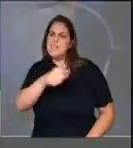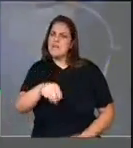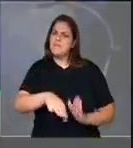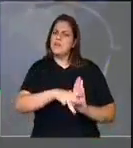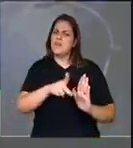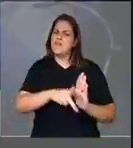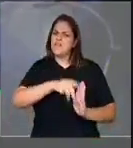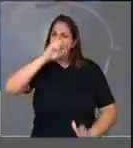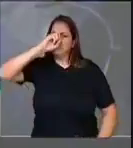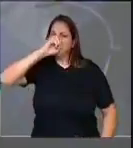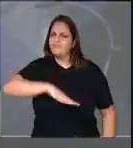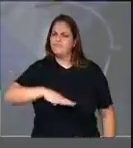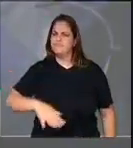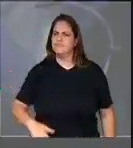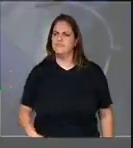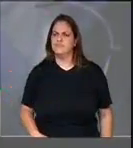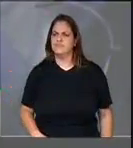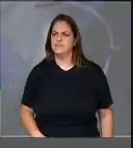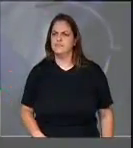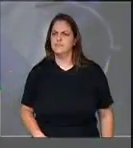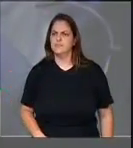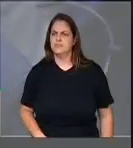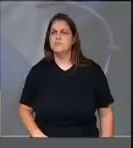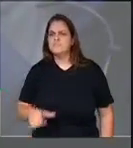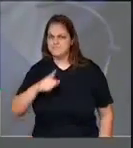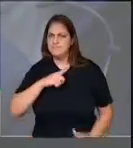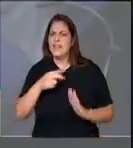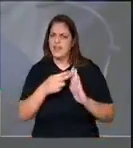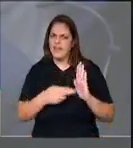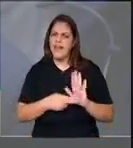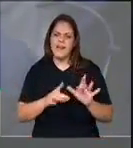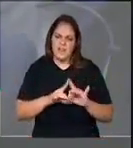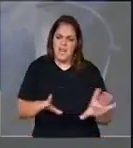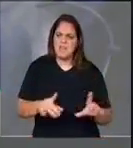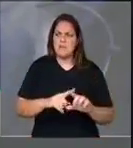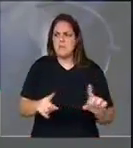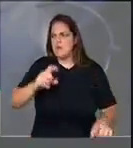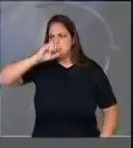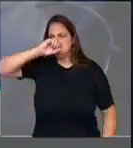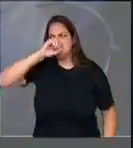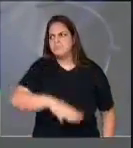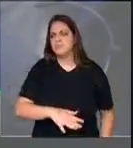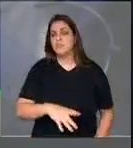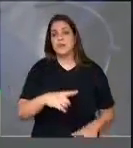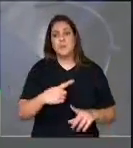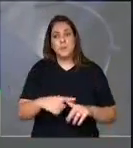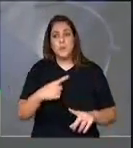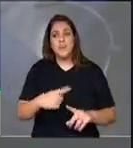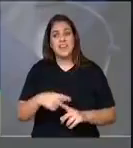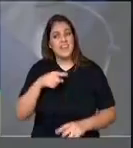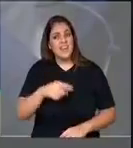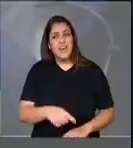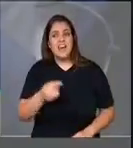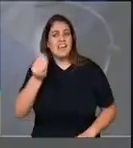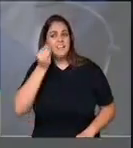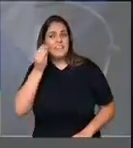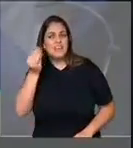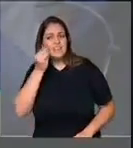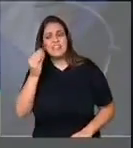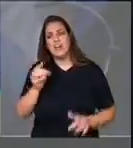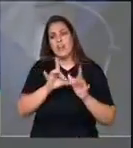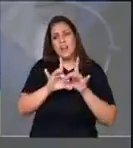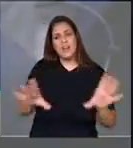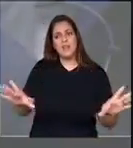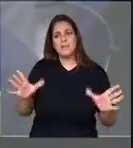institucional, ainda que regimentalmente seja possível. Mas é uma violência, porque é uma tentativa de dar